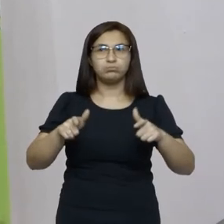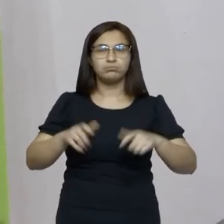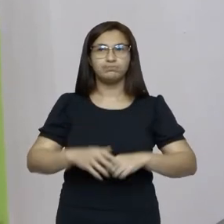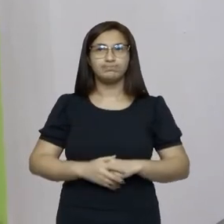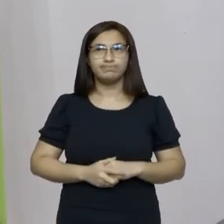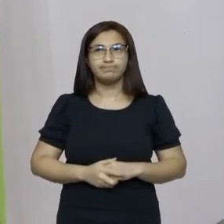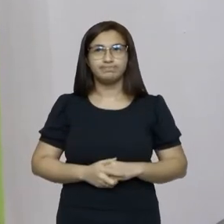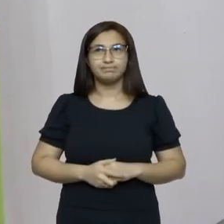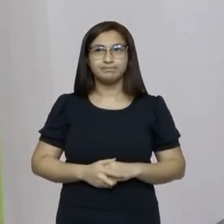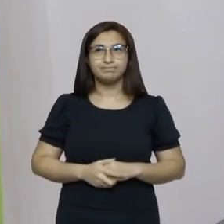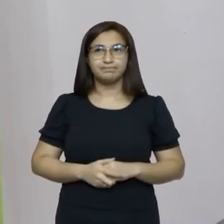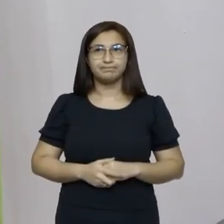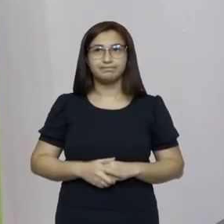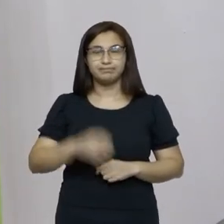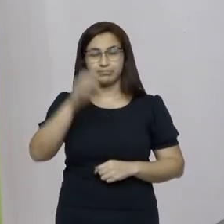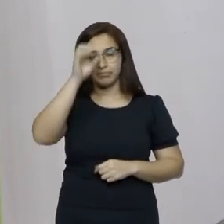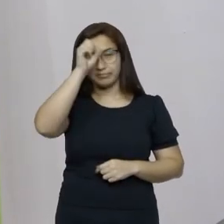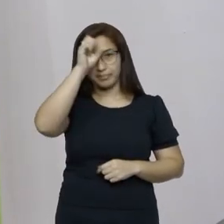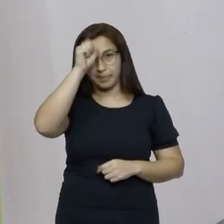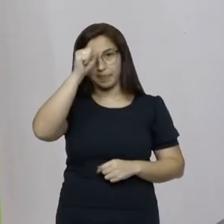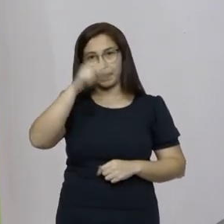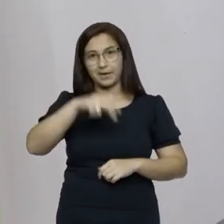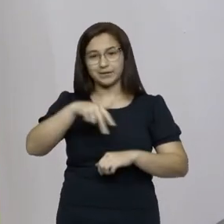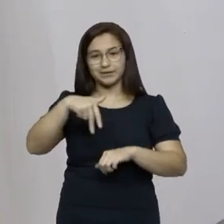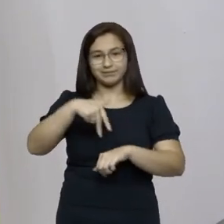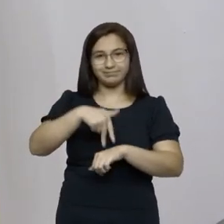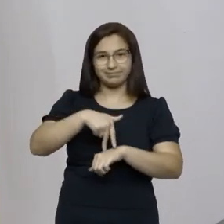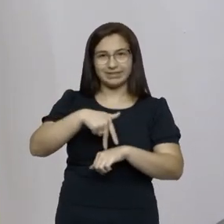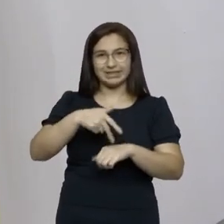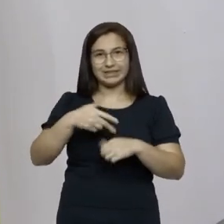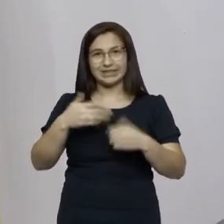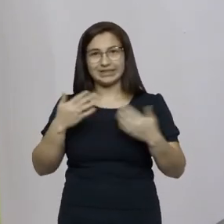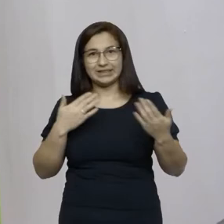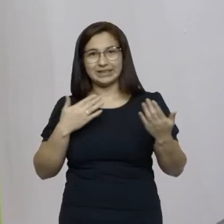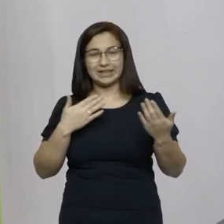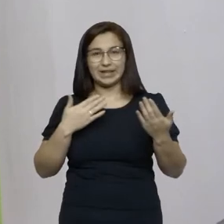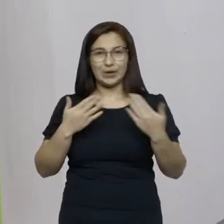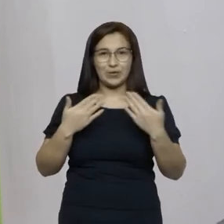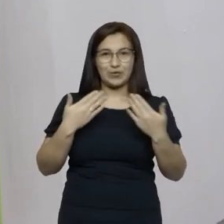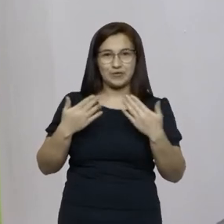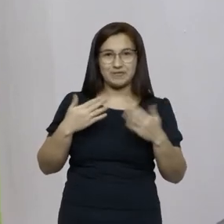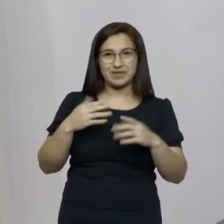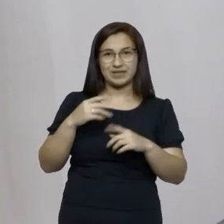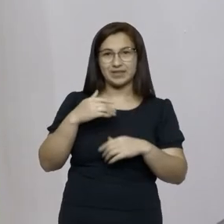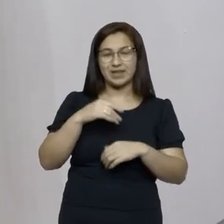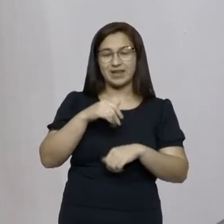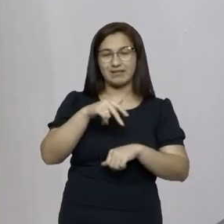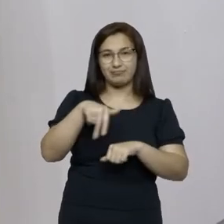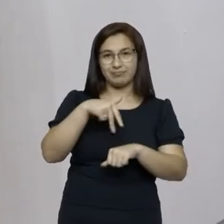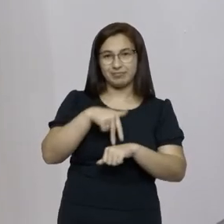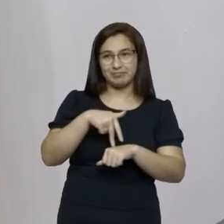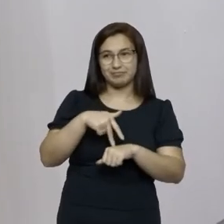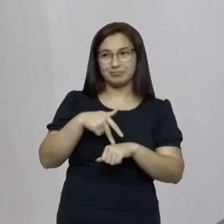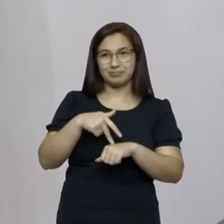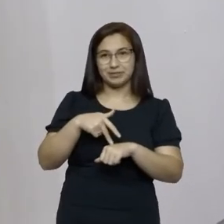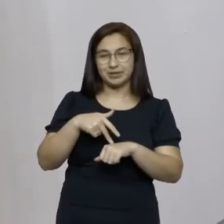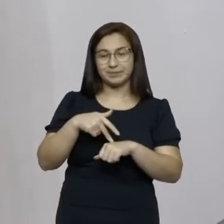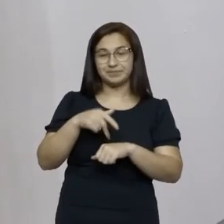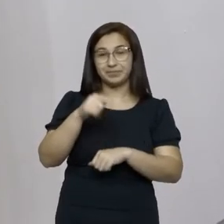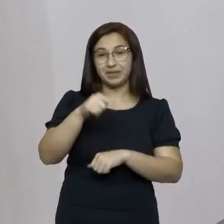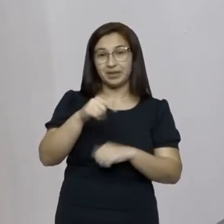aprendi um pouco a falar na tribuna talvez a me apresentar à sociedade que é do colégio